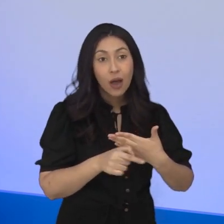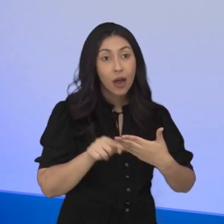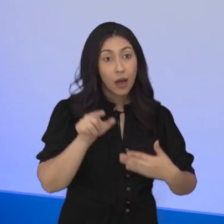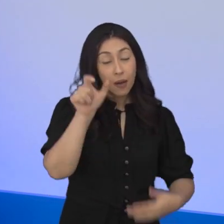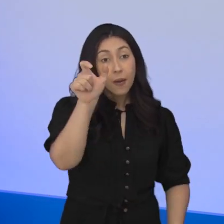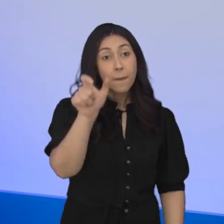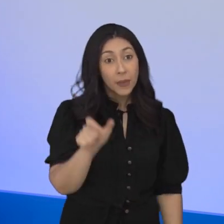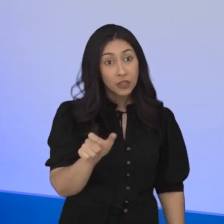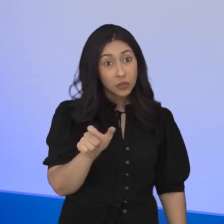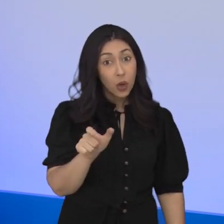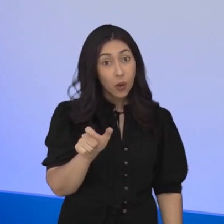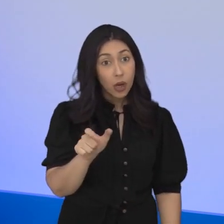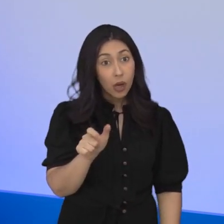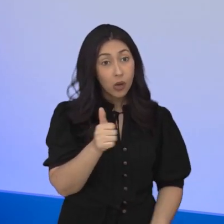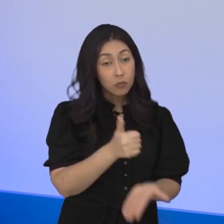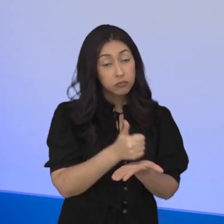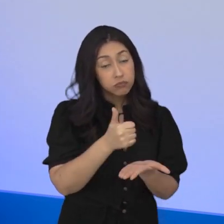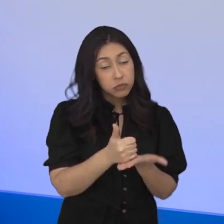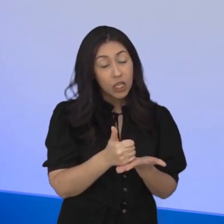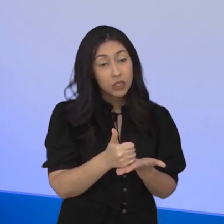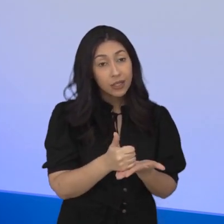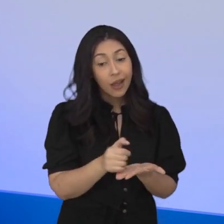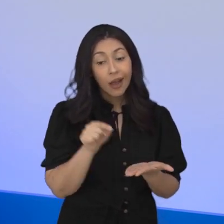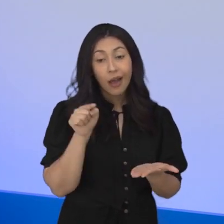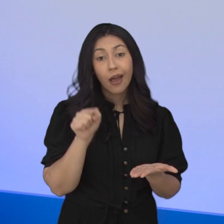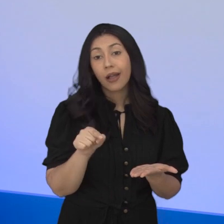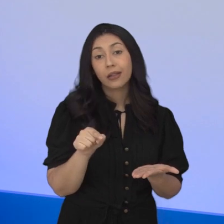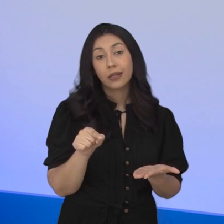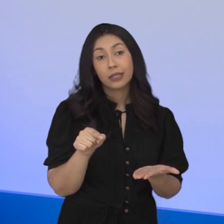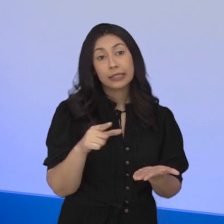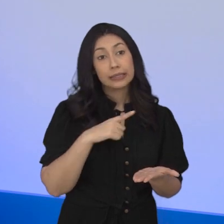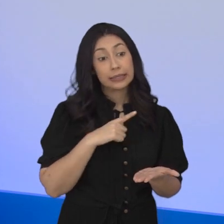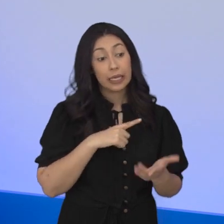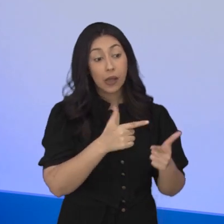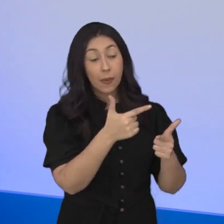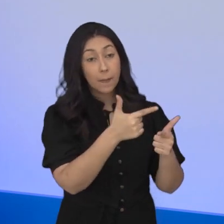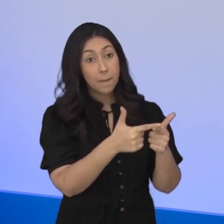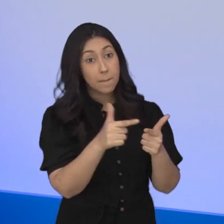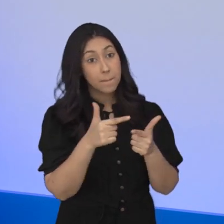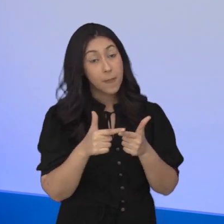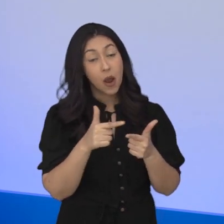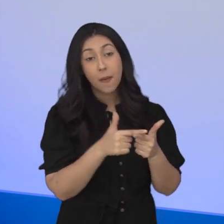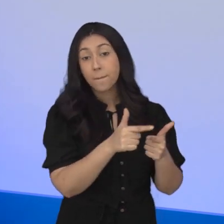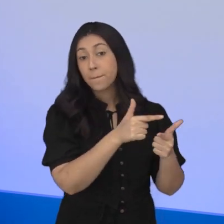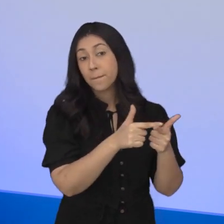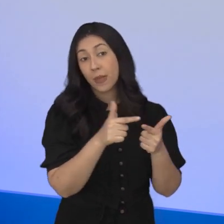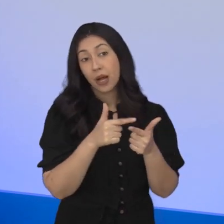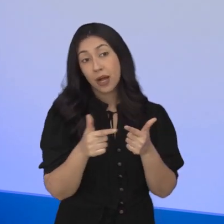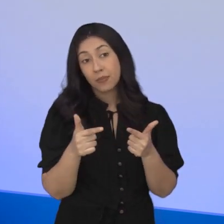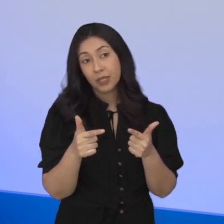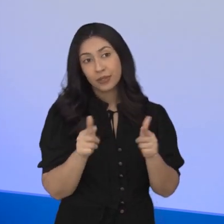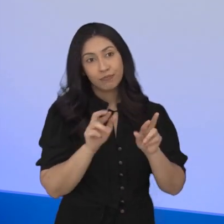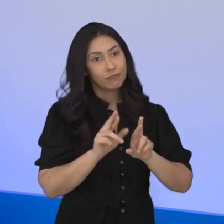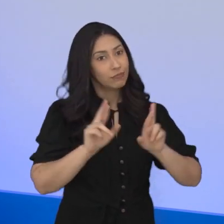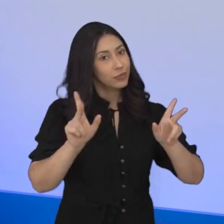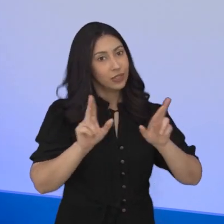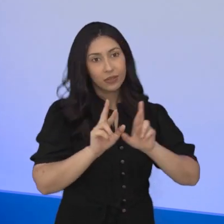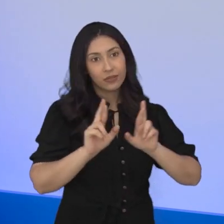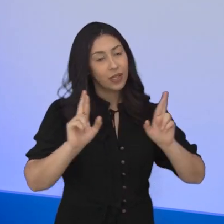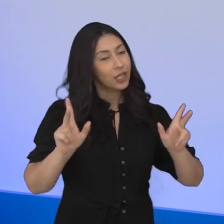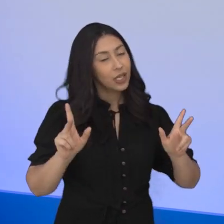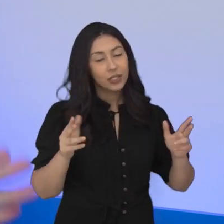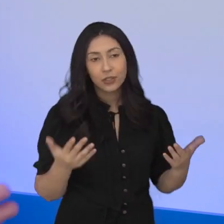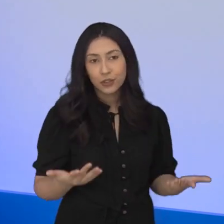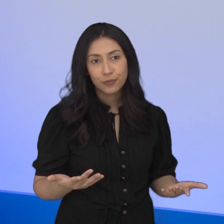investida em um cargo público, ela está submetida a determinadas situações que elas não teriam se ela estivesse na